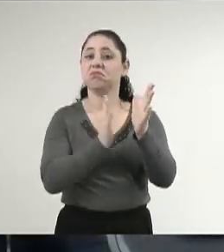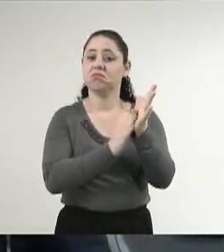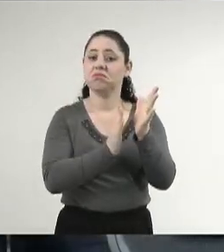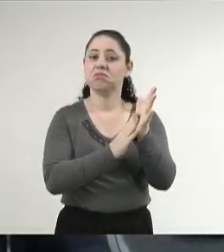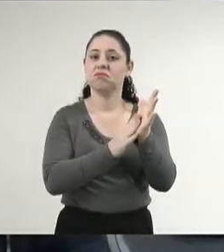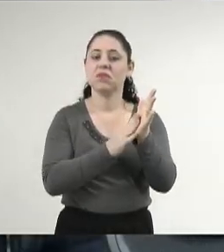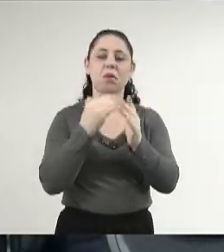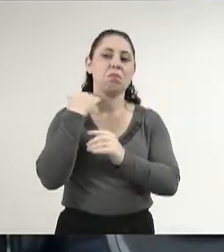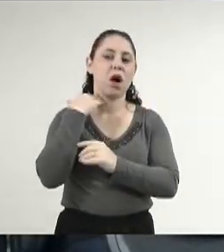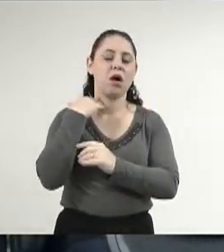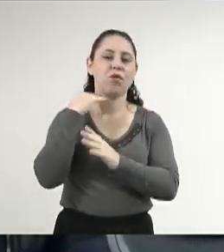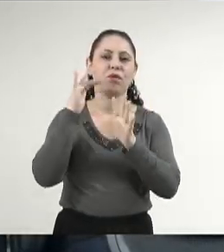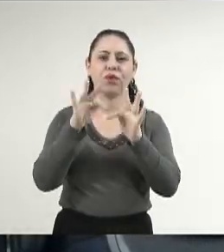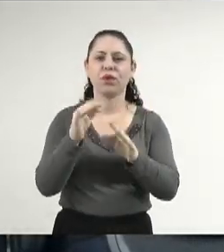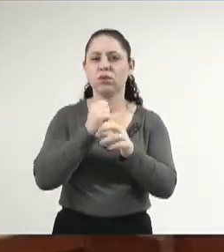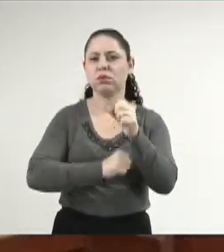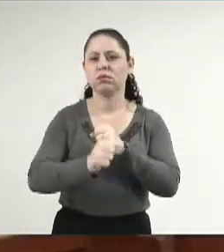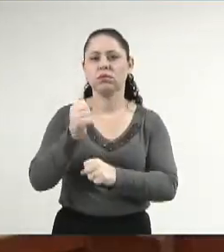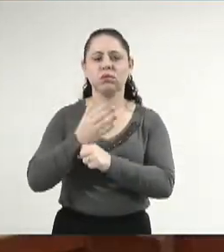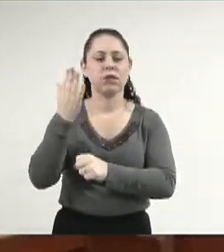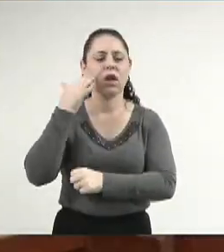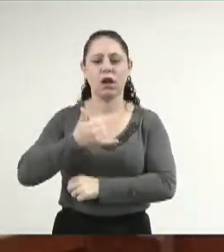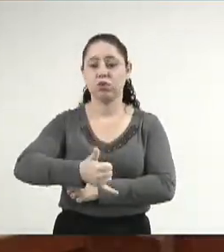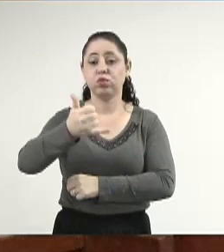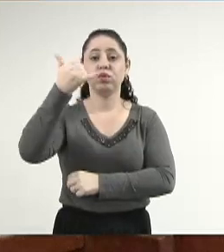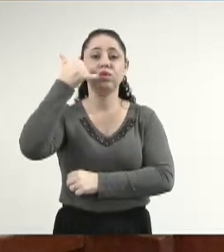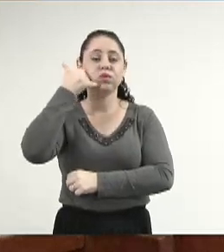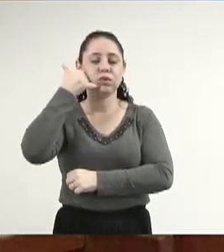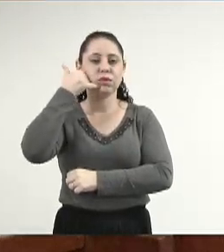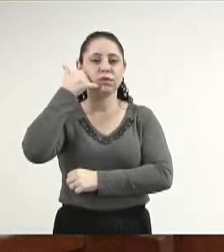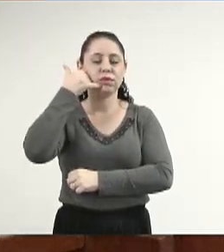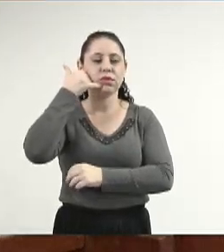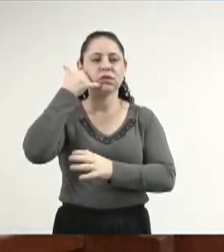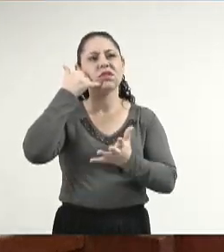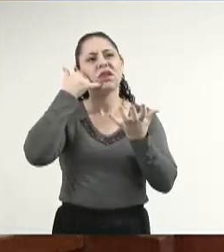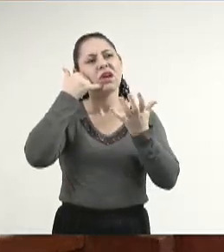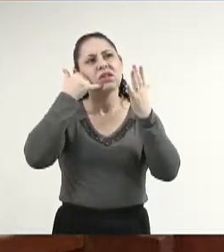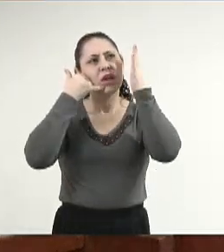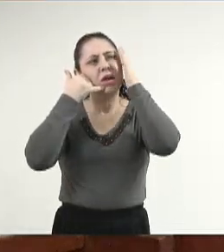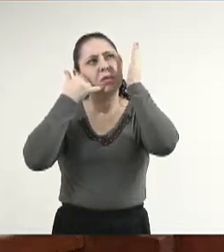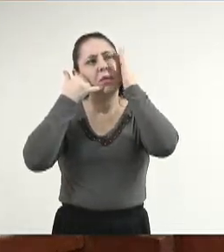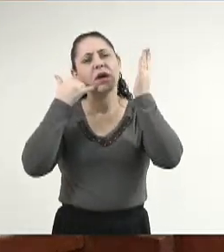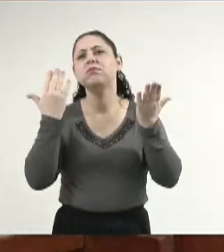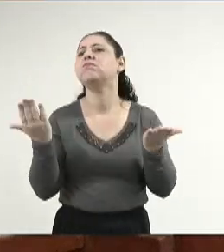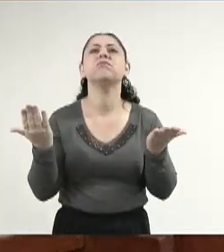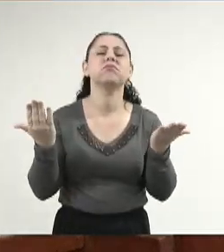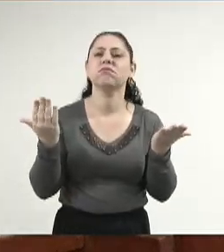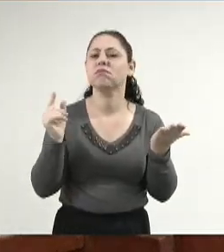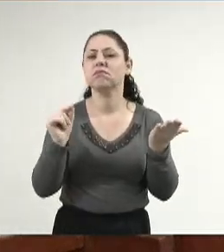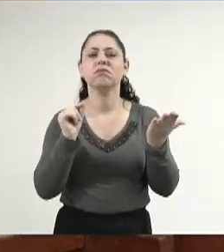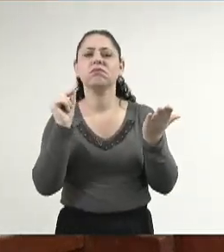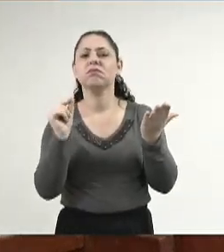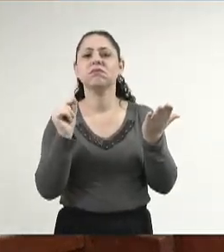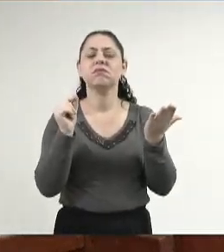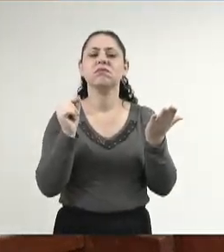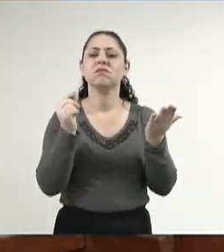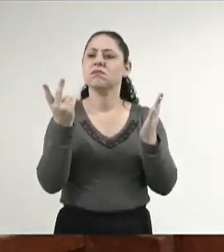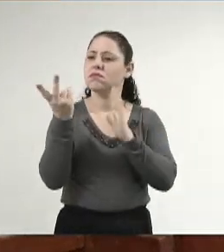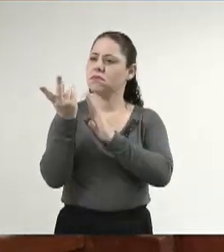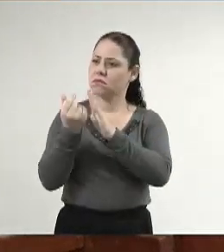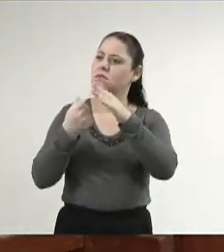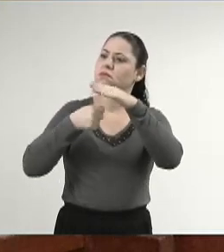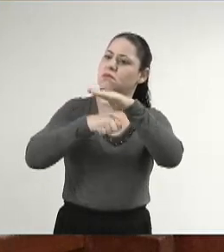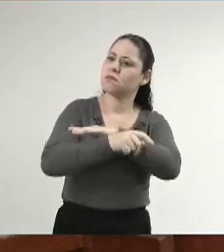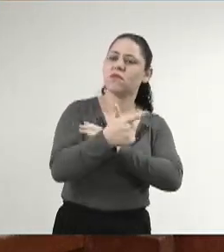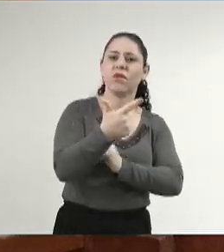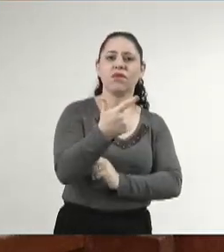E no final do ano passado, alguém me ligou, queria saber, Celso, se eu queria aplicar. Eu tinha, acho